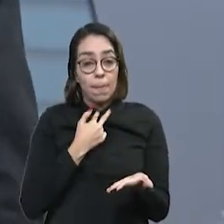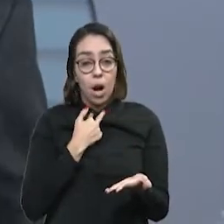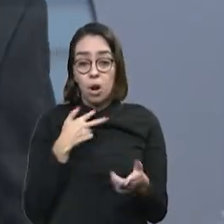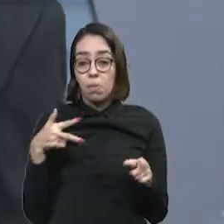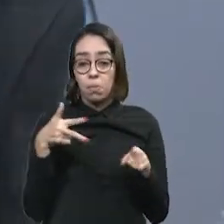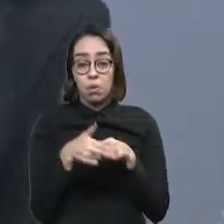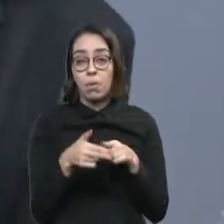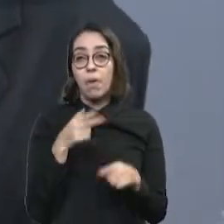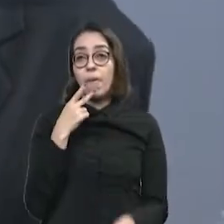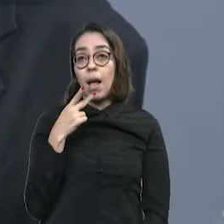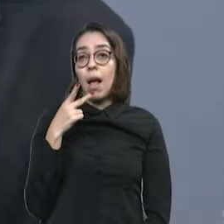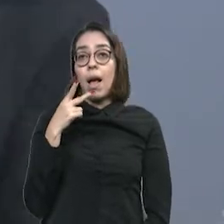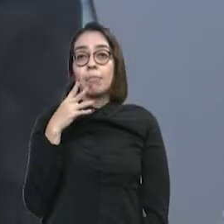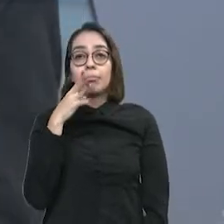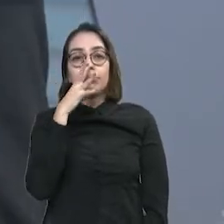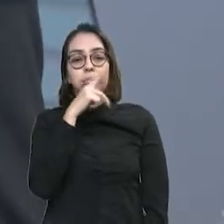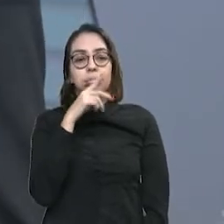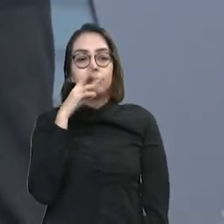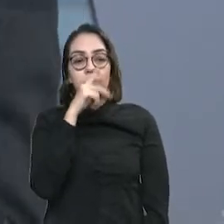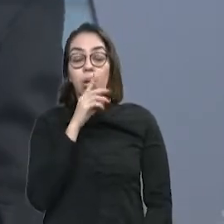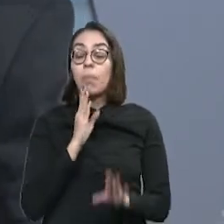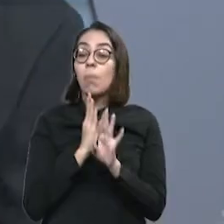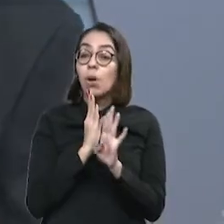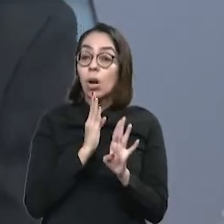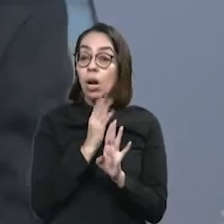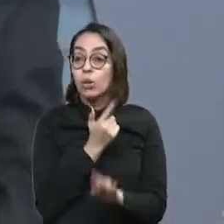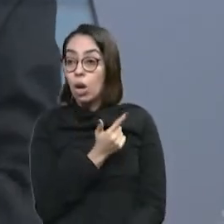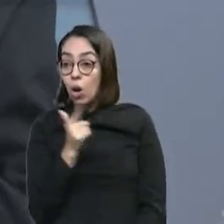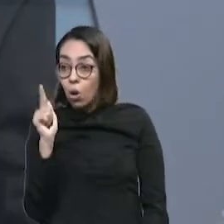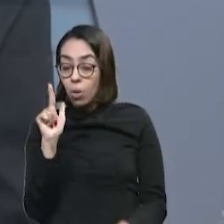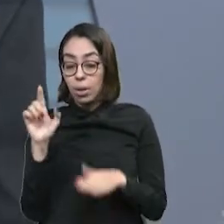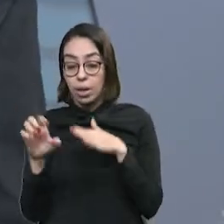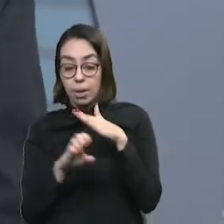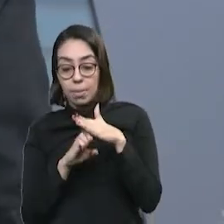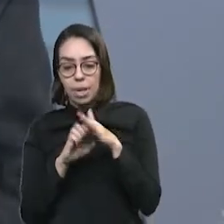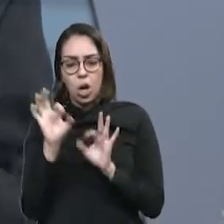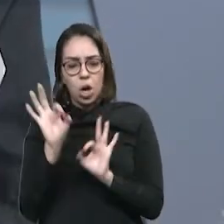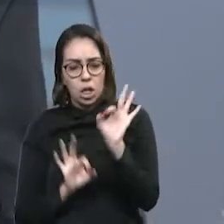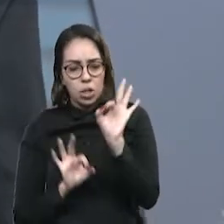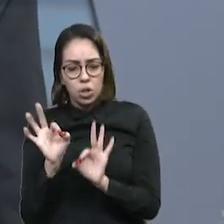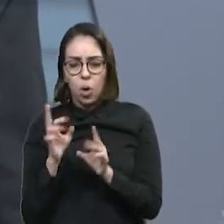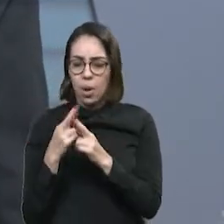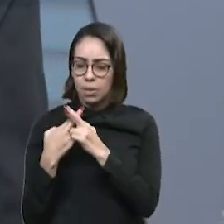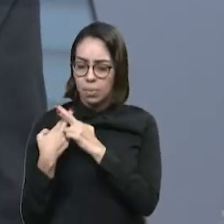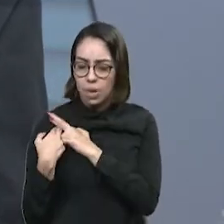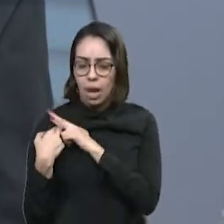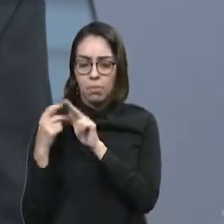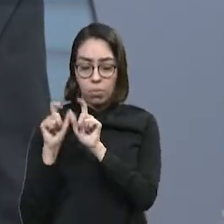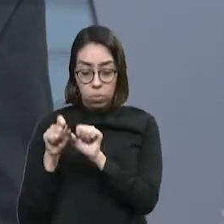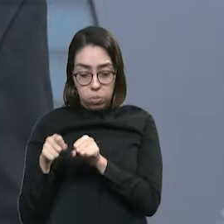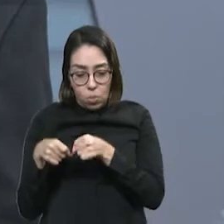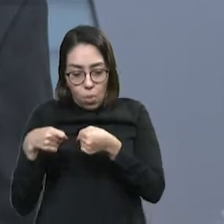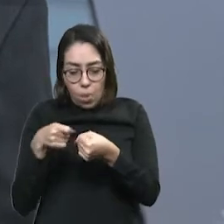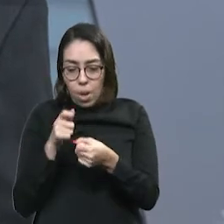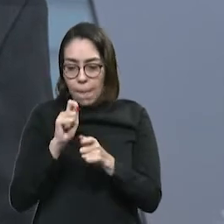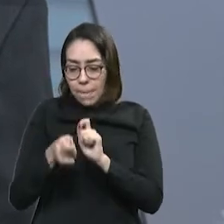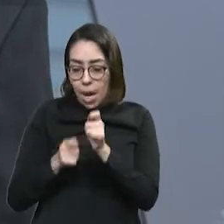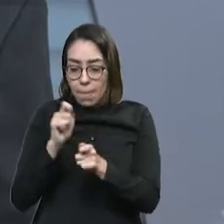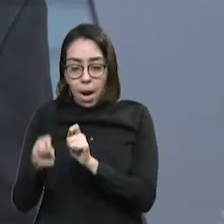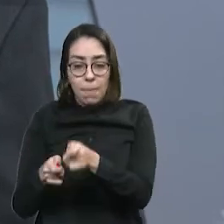se nada não tivesse acontecido, porque enquanto as outras se organizaram, se ajustaram, se esforçaram, tem aquele... Porque